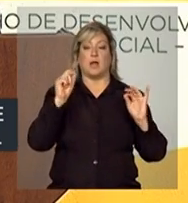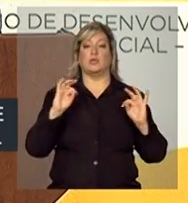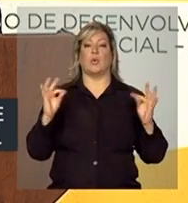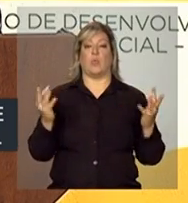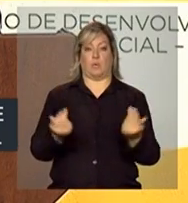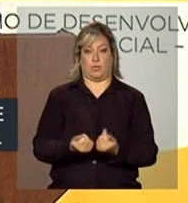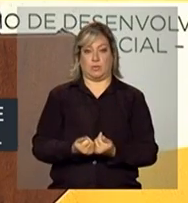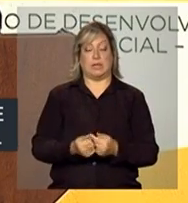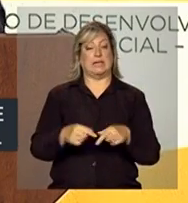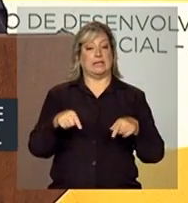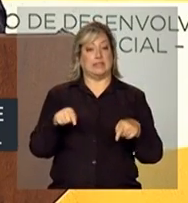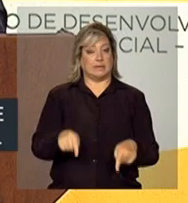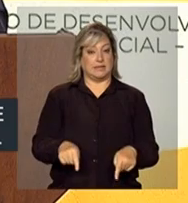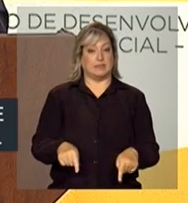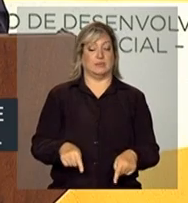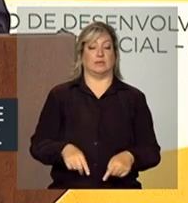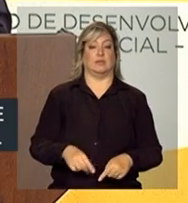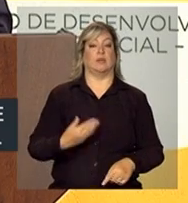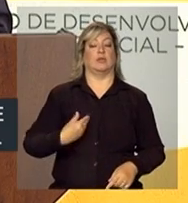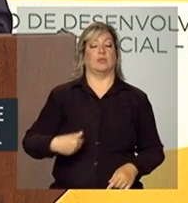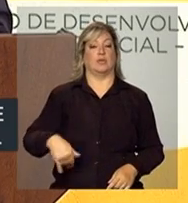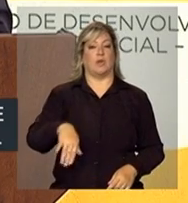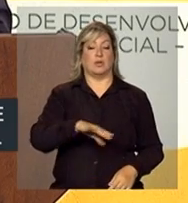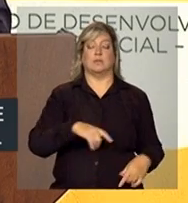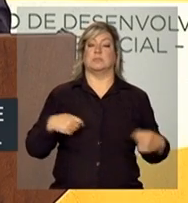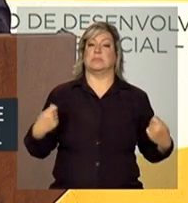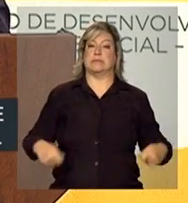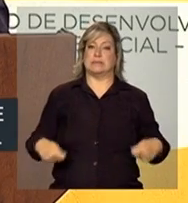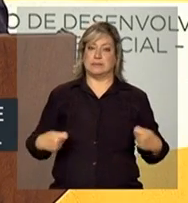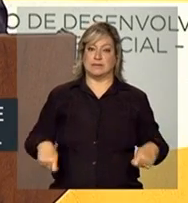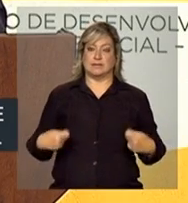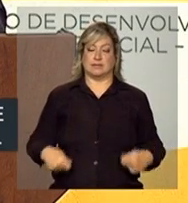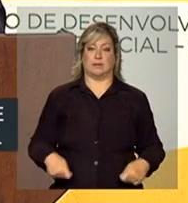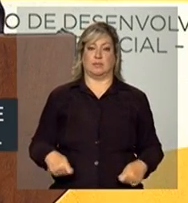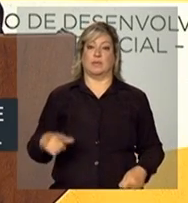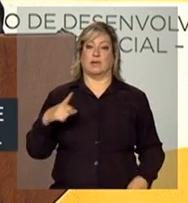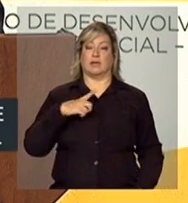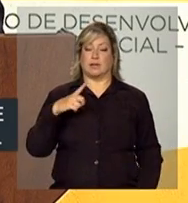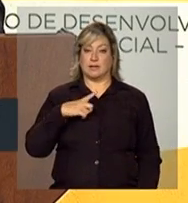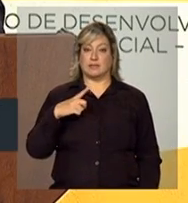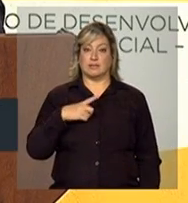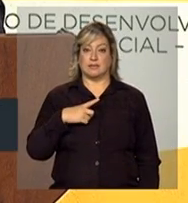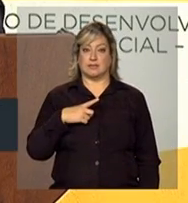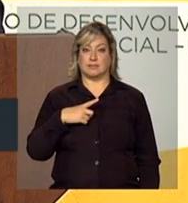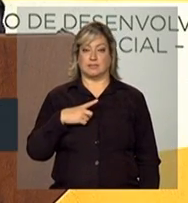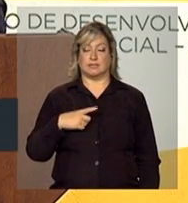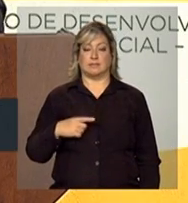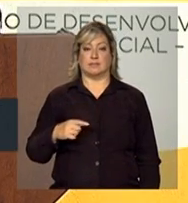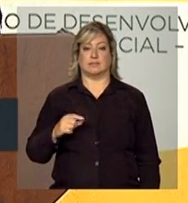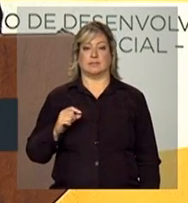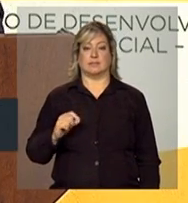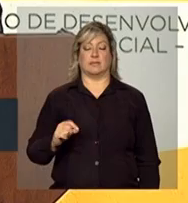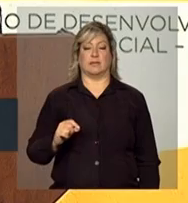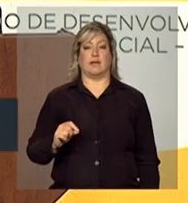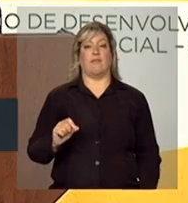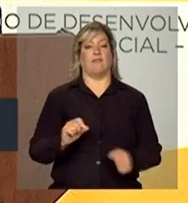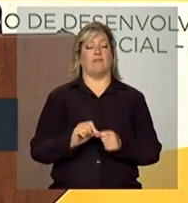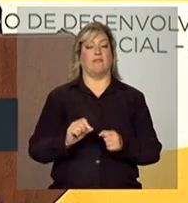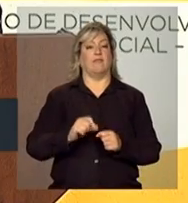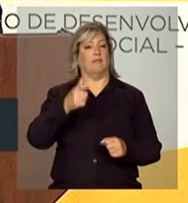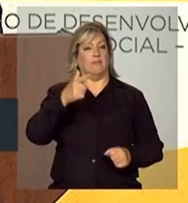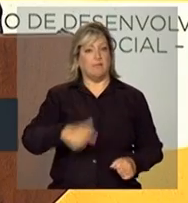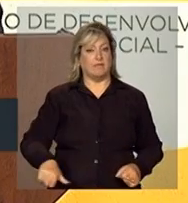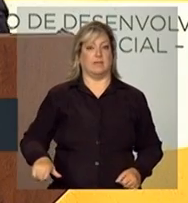E isso nós precisamos ter e refazer